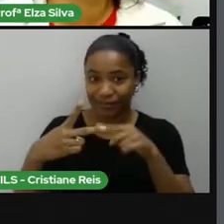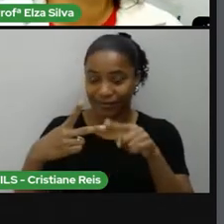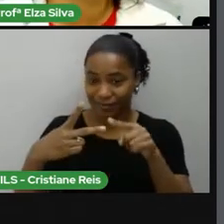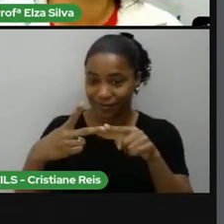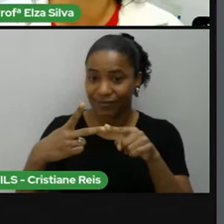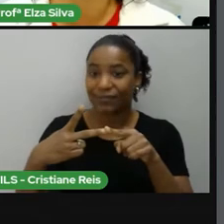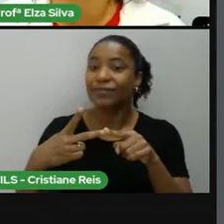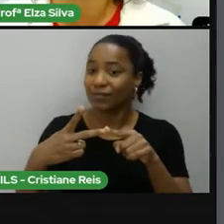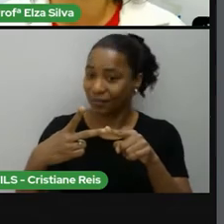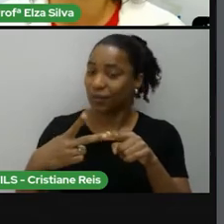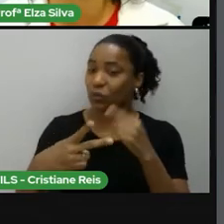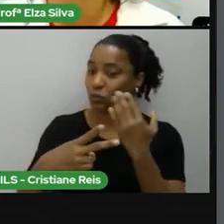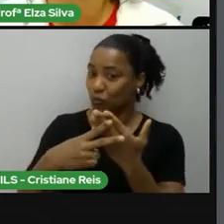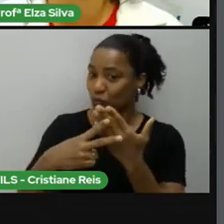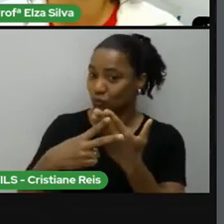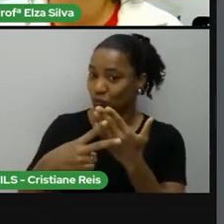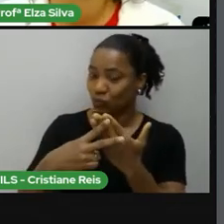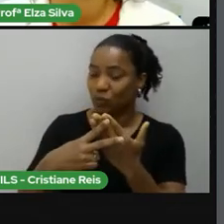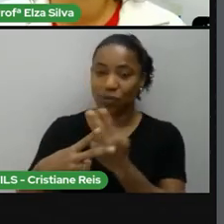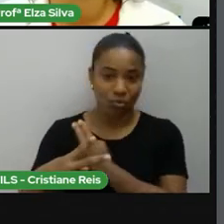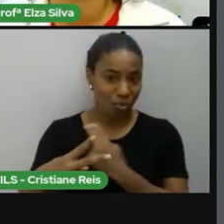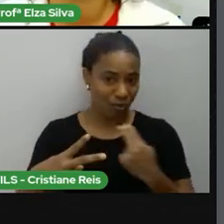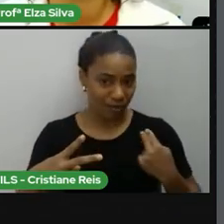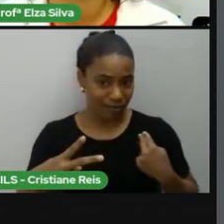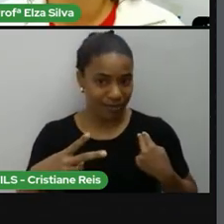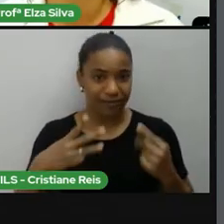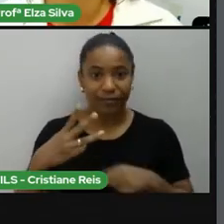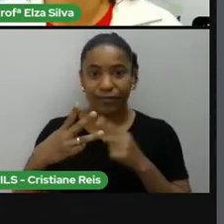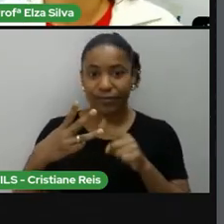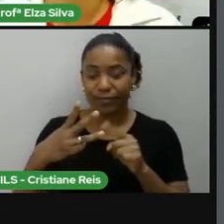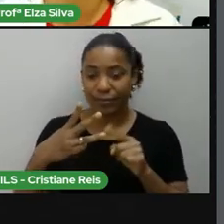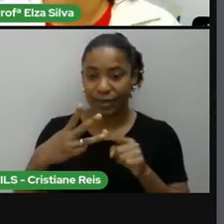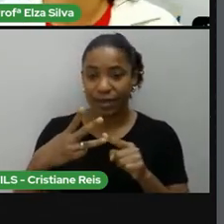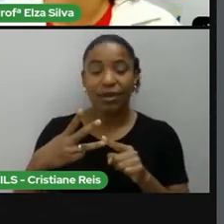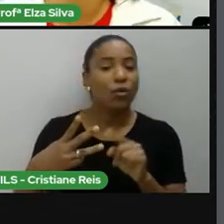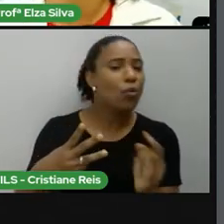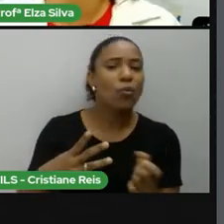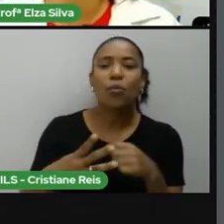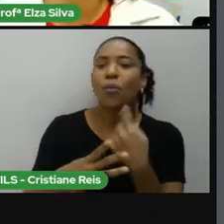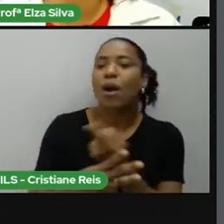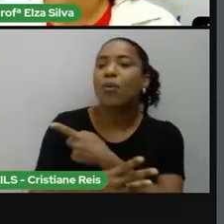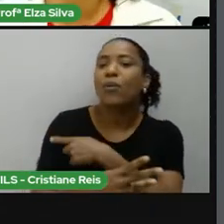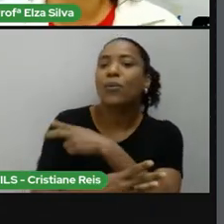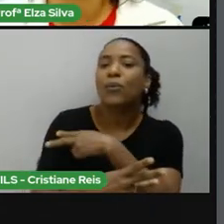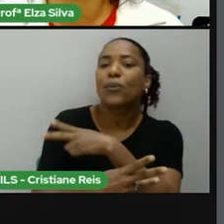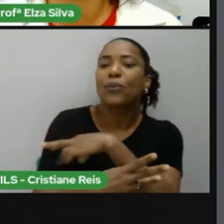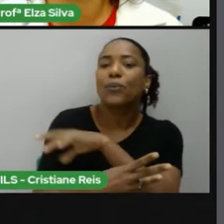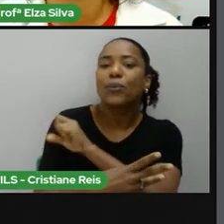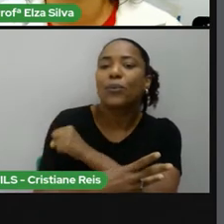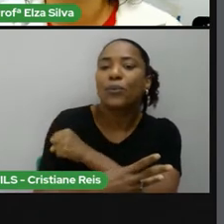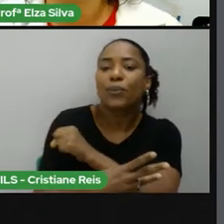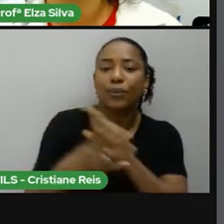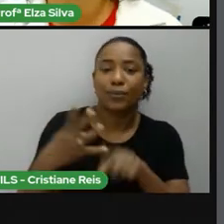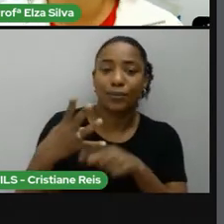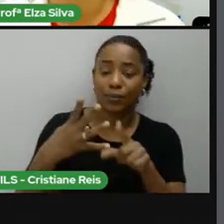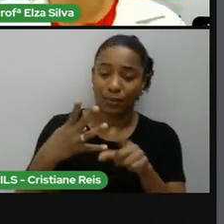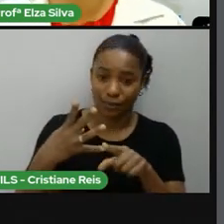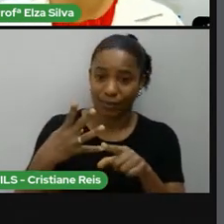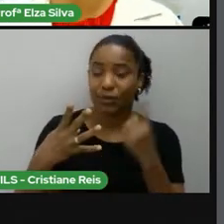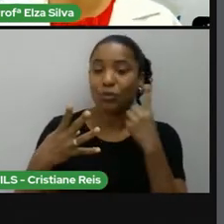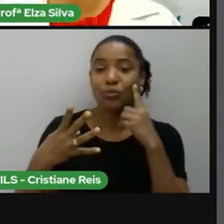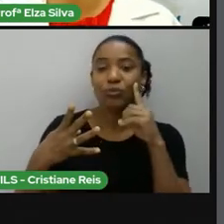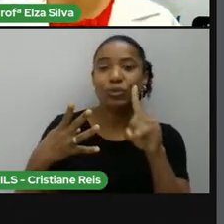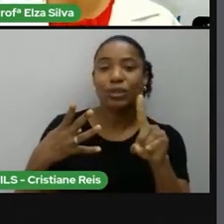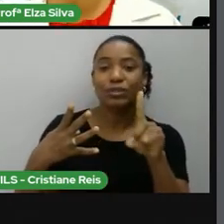Student, você coloca o seu nome. Grade, a série que você estuda. Date, a data da